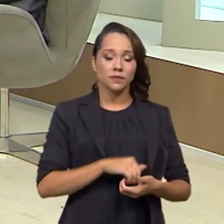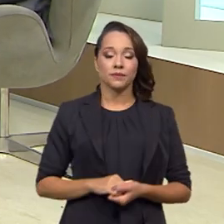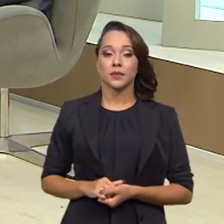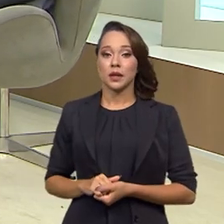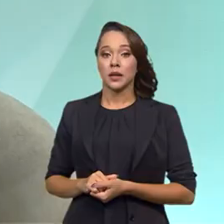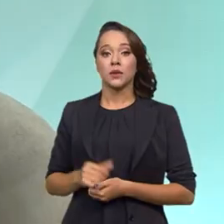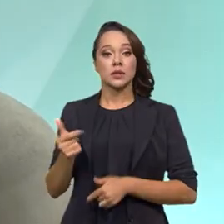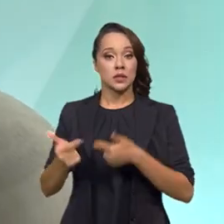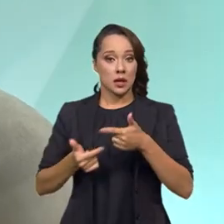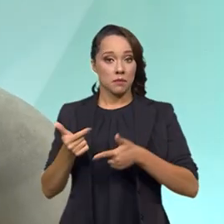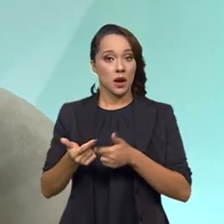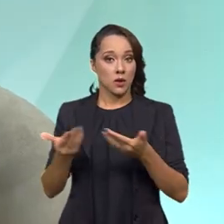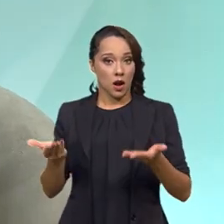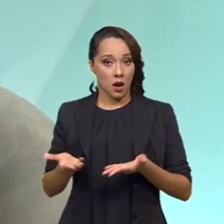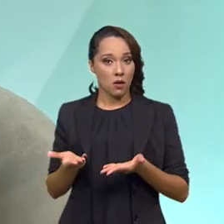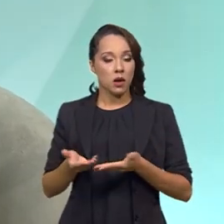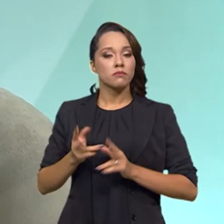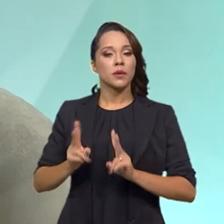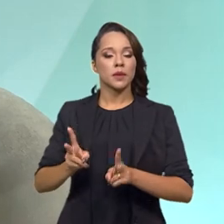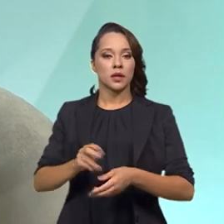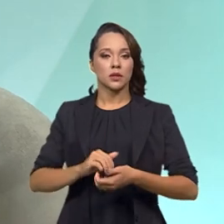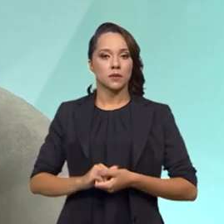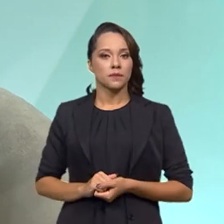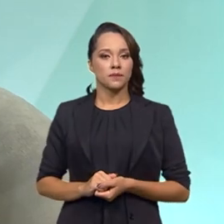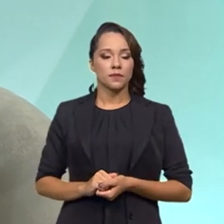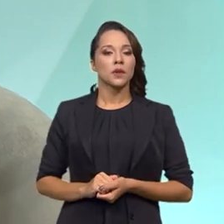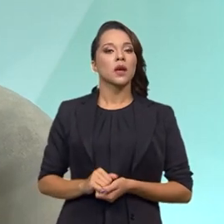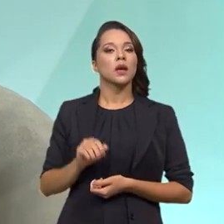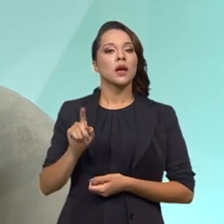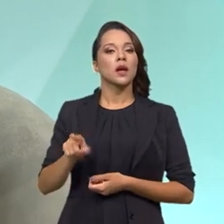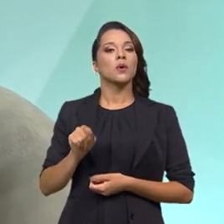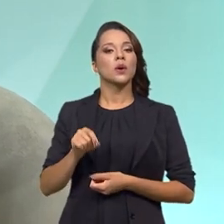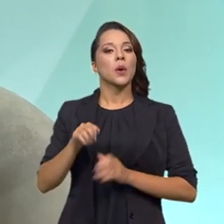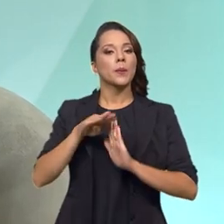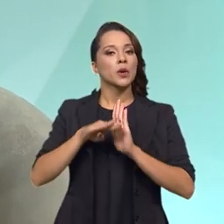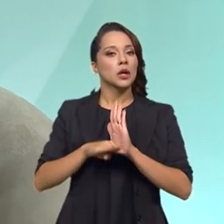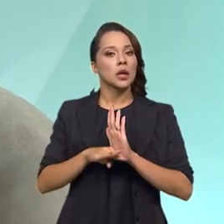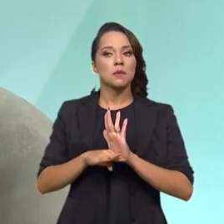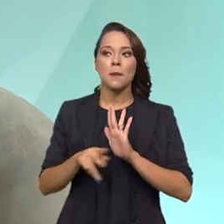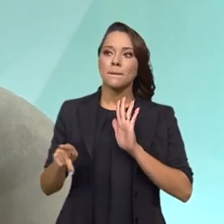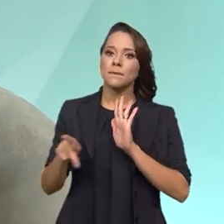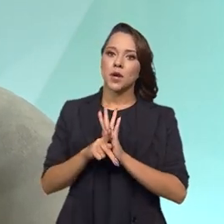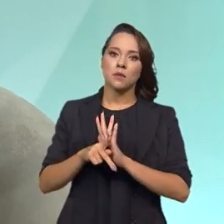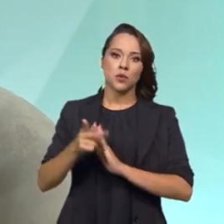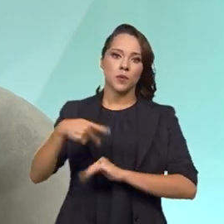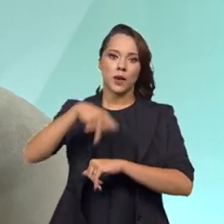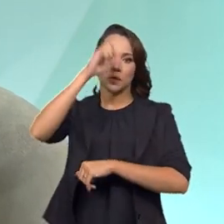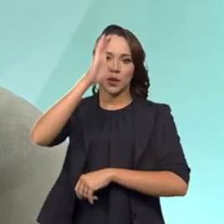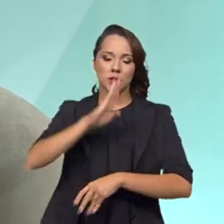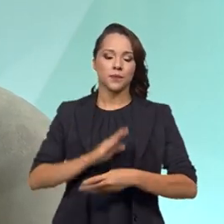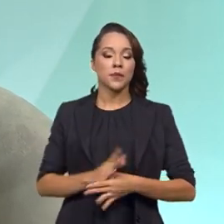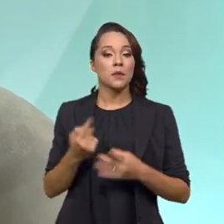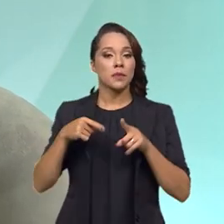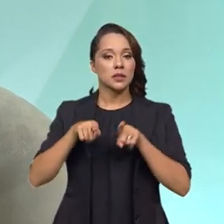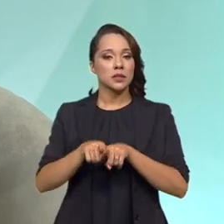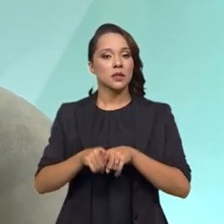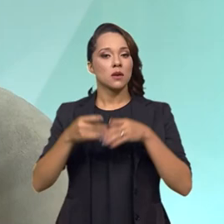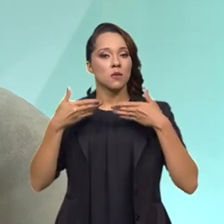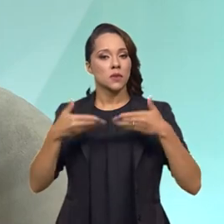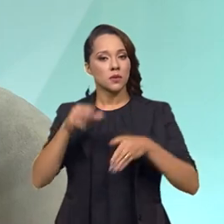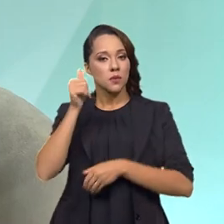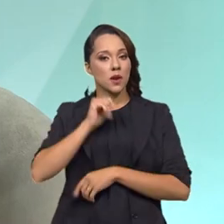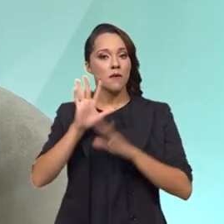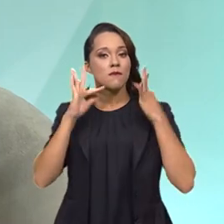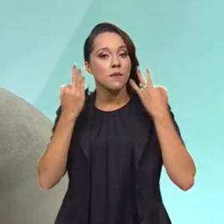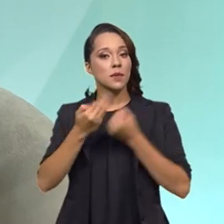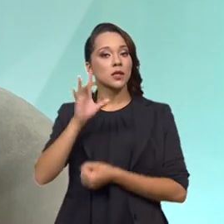operação, ela agora é de forma permanente. Ela se tornou um programa de Estado brasileiro. É uma parceria com o Ministério da Mulher, da Família